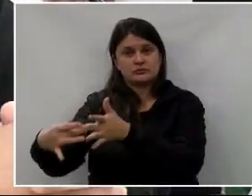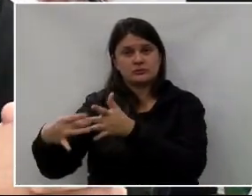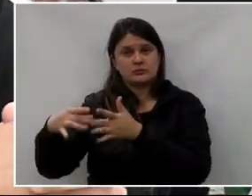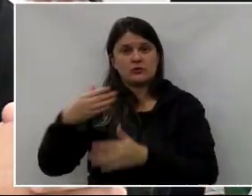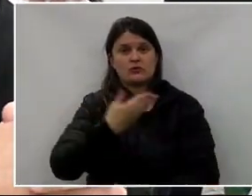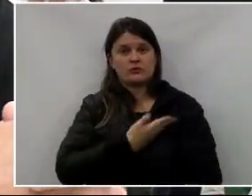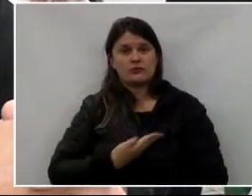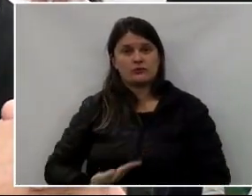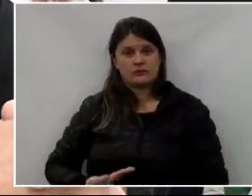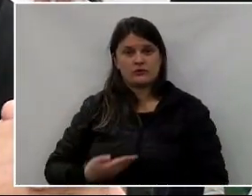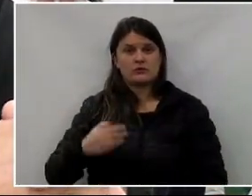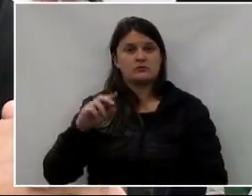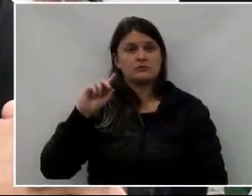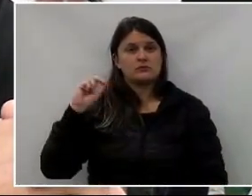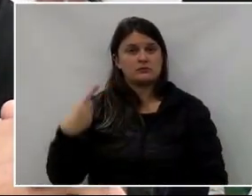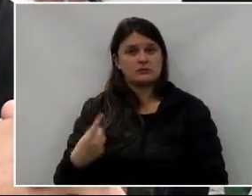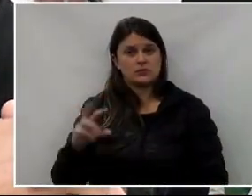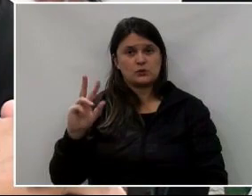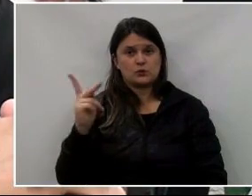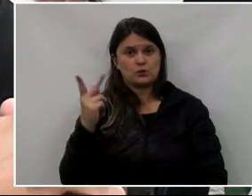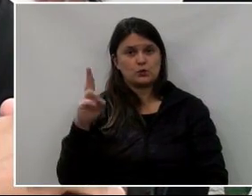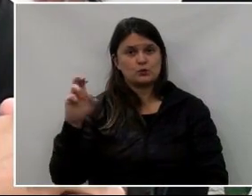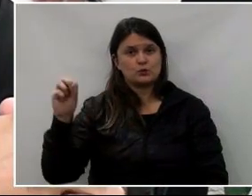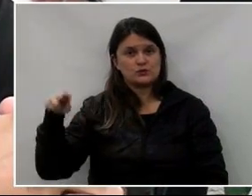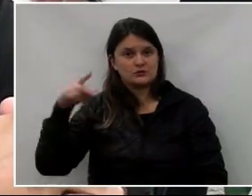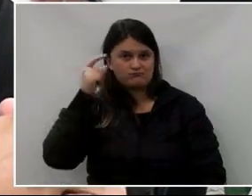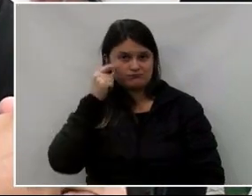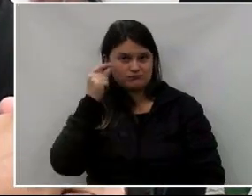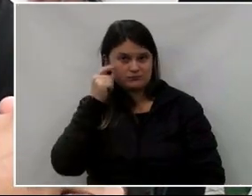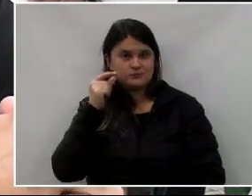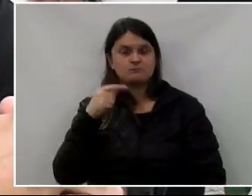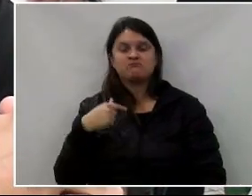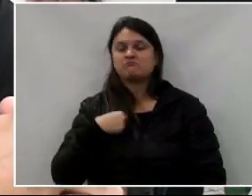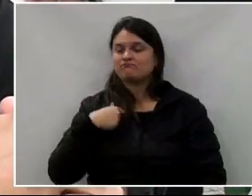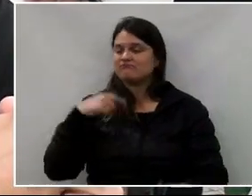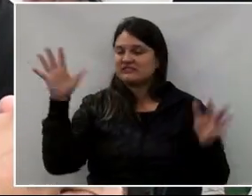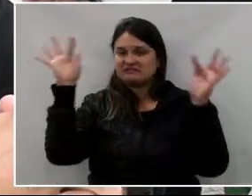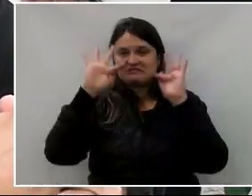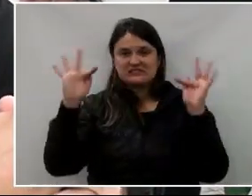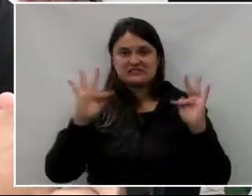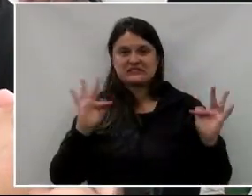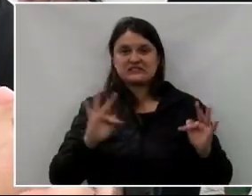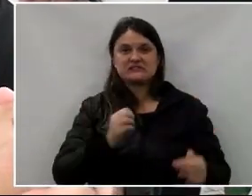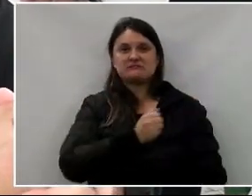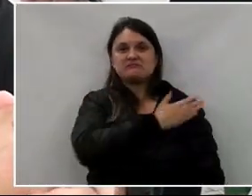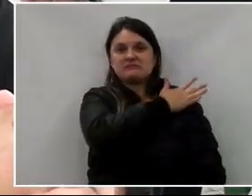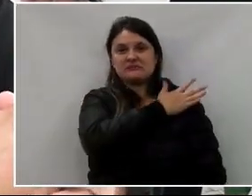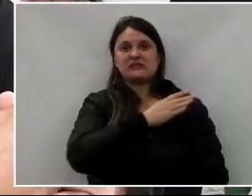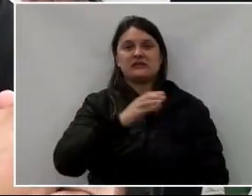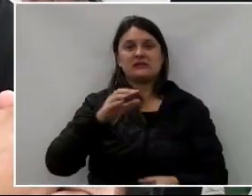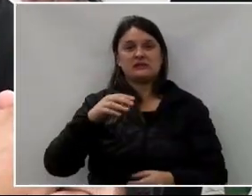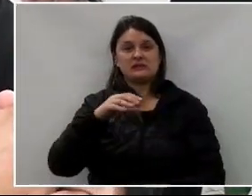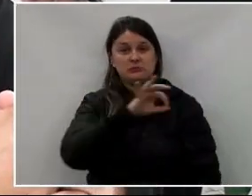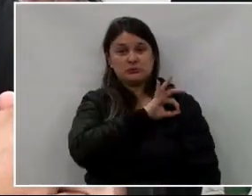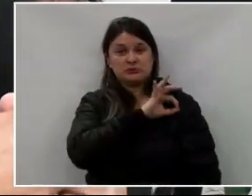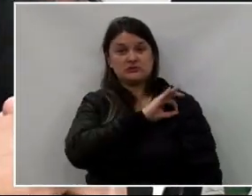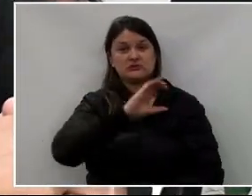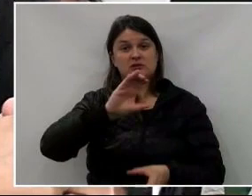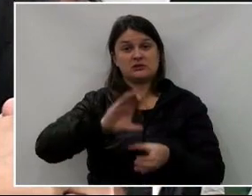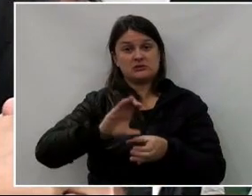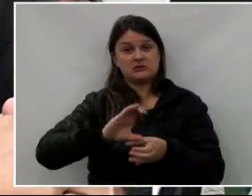representante da nossa região. Fiquei feliz de ver ali o comandante da polícia de Canoinhas presente,